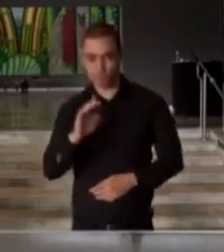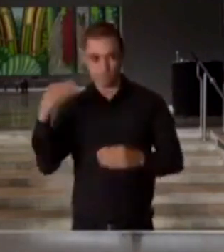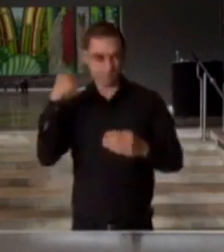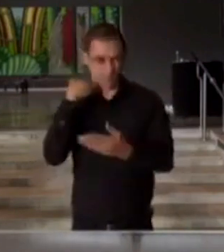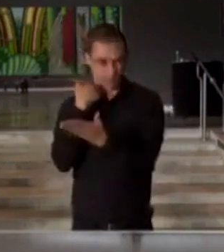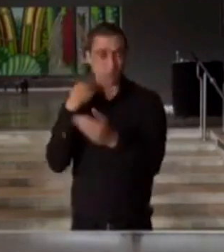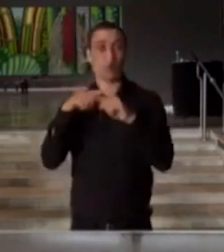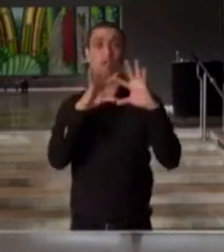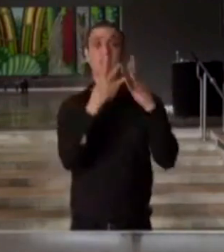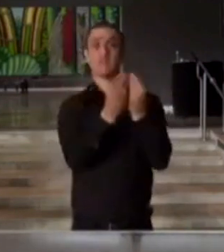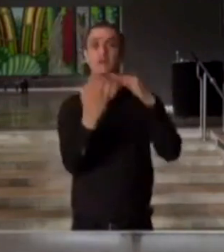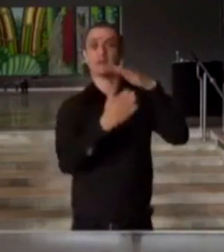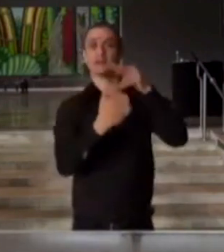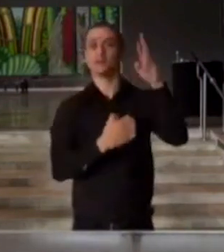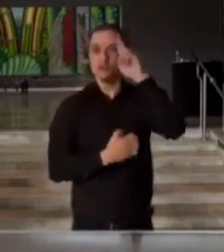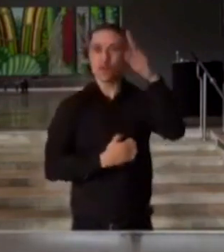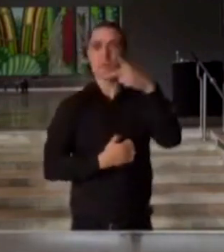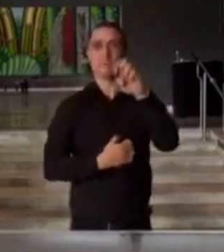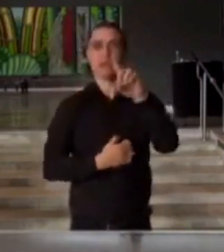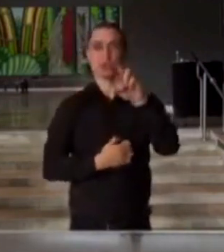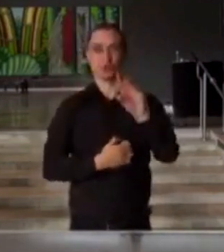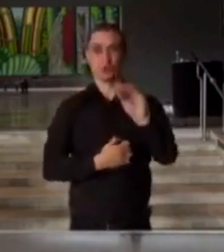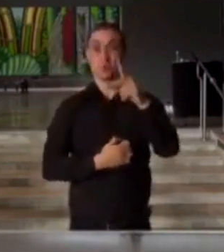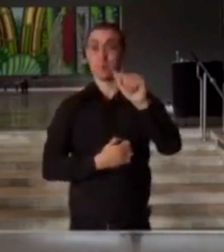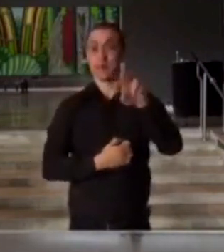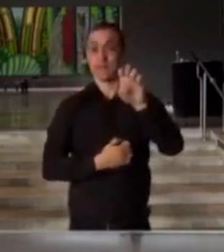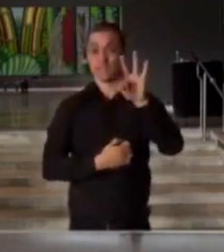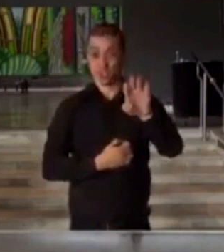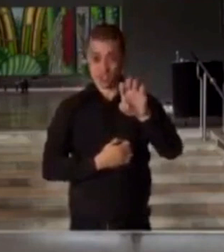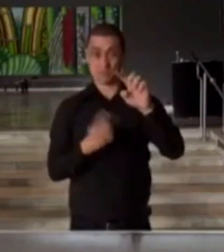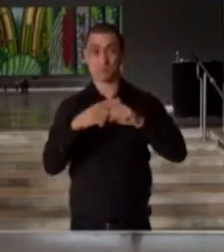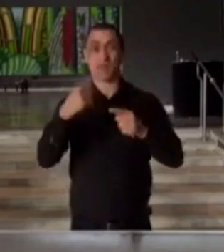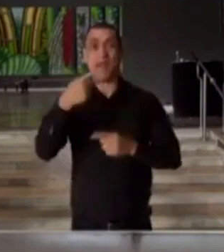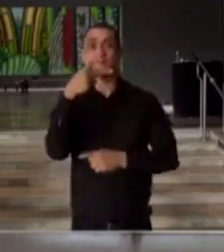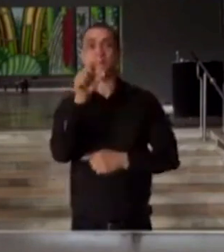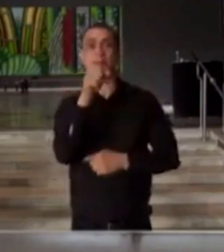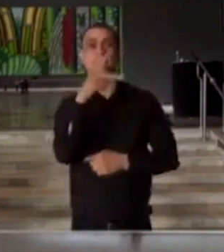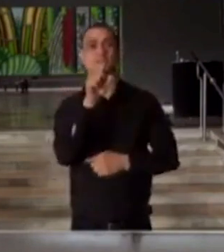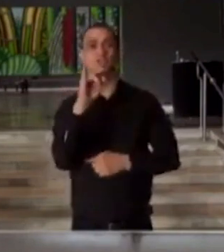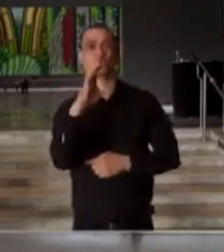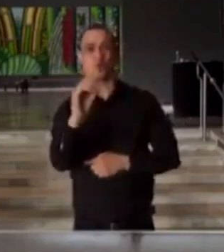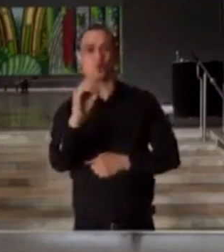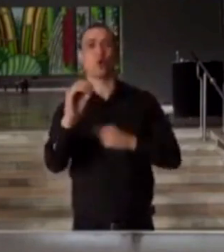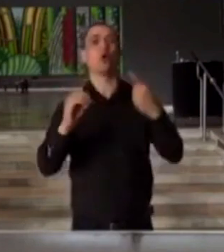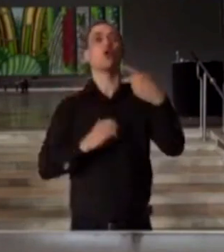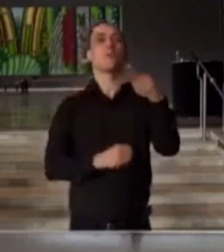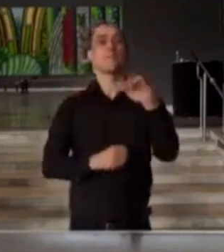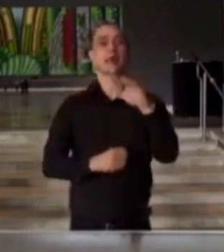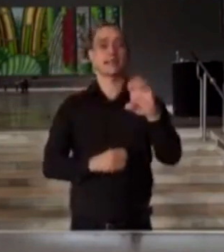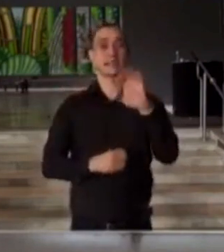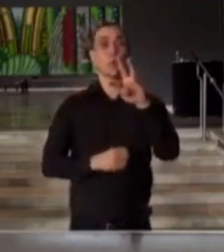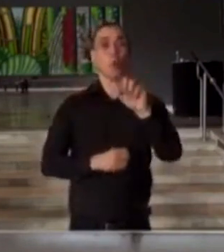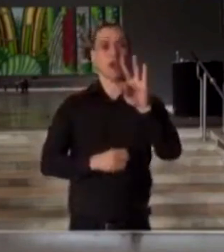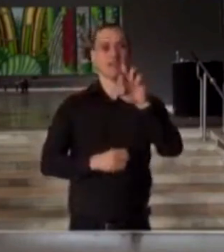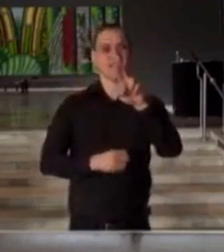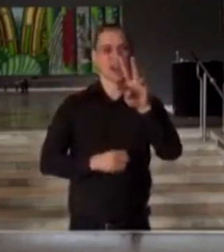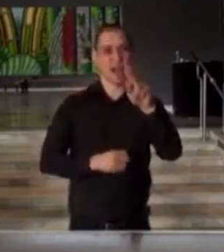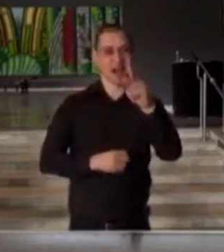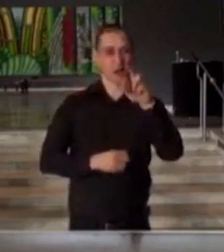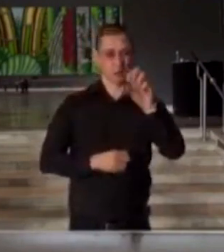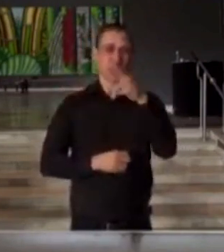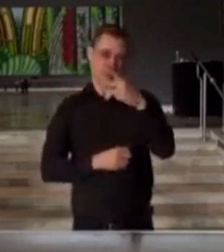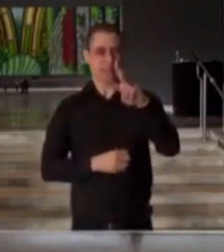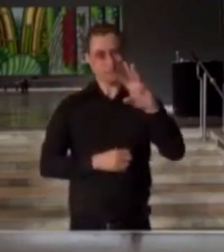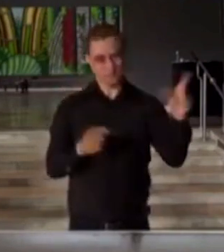família do empresário Pedro Parente, a PepsiCo, a PricewaterhouseCoopers, a PwC,